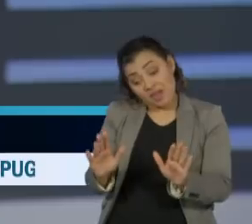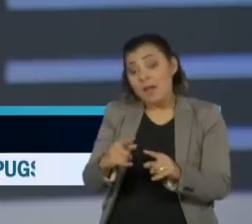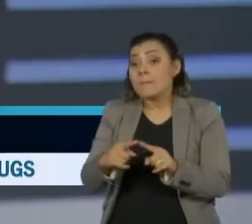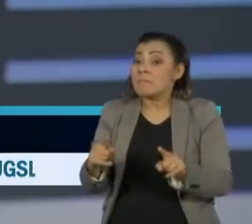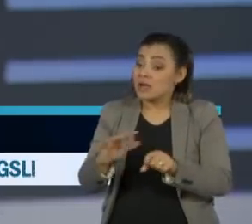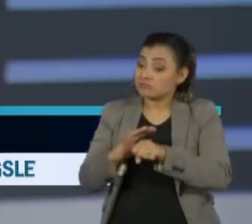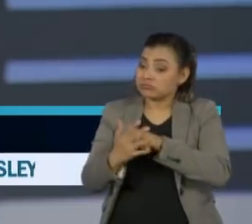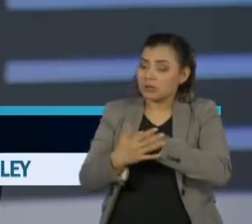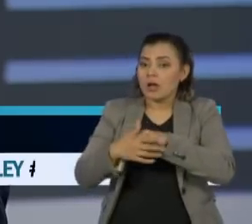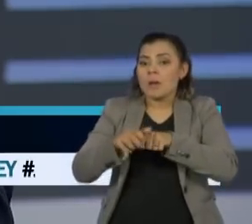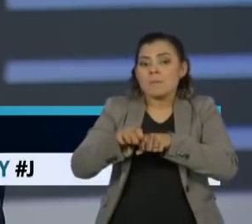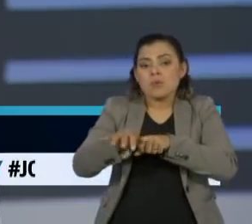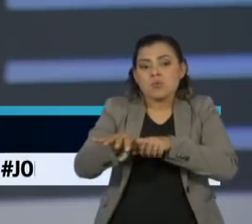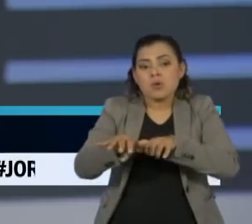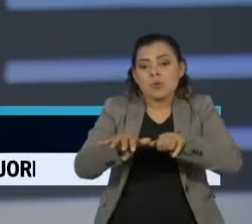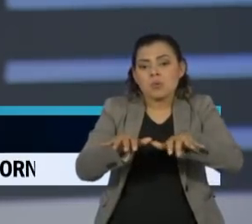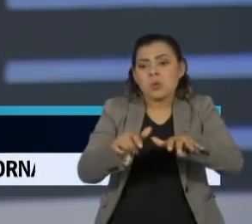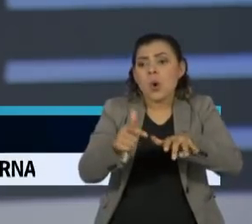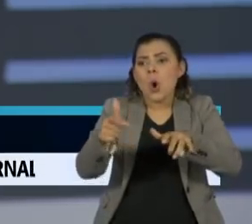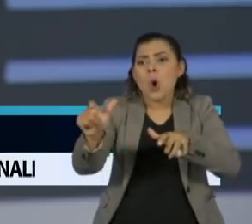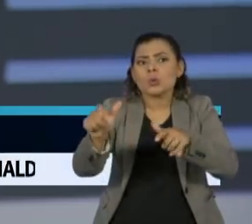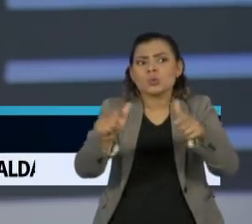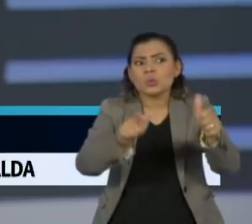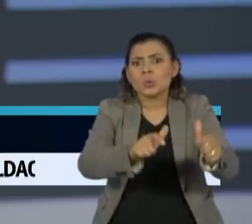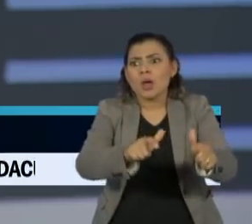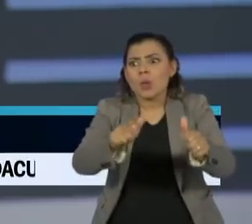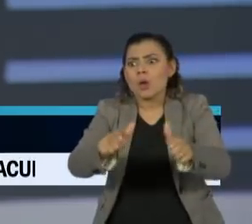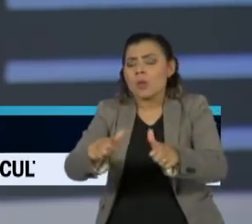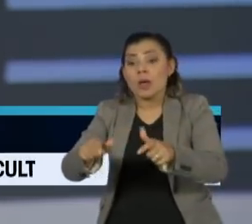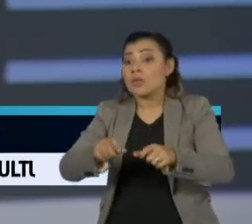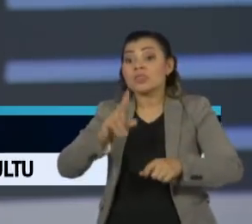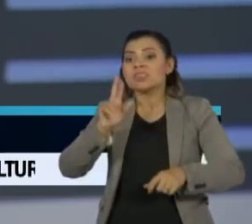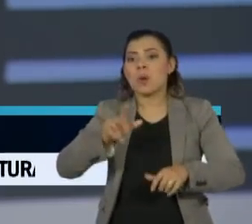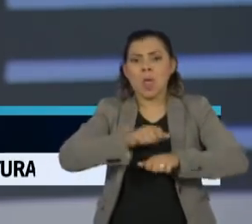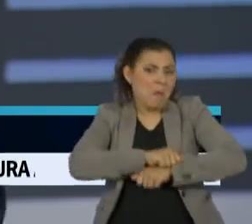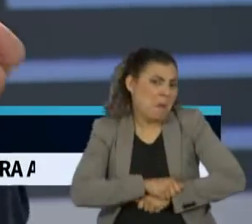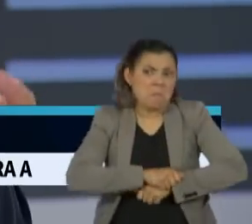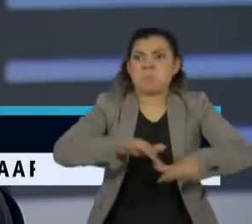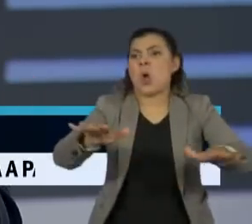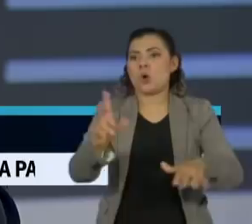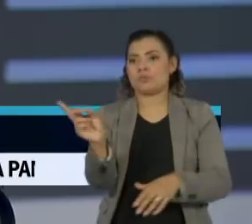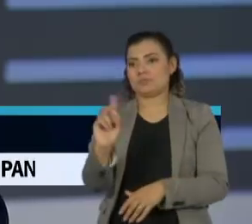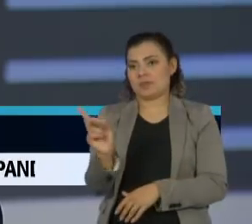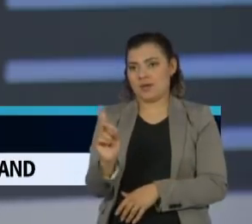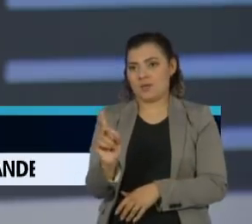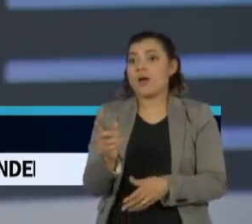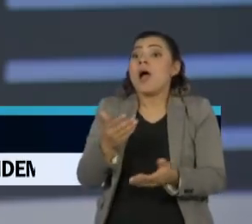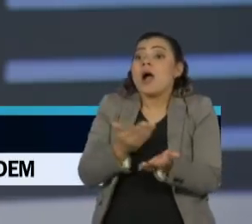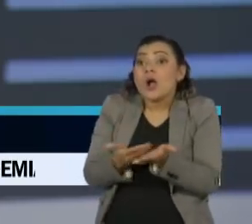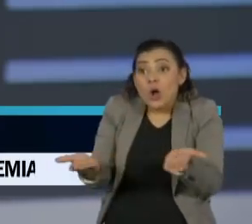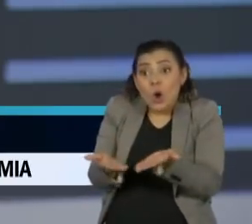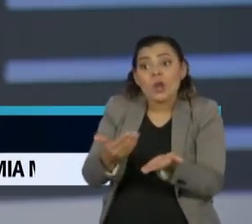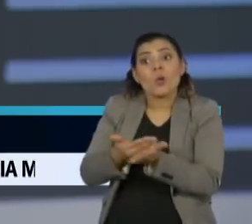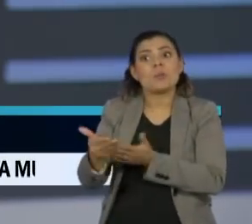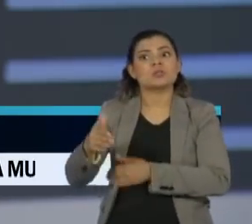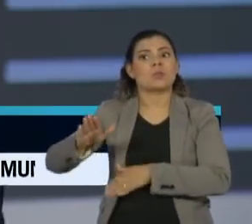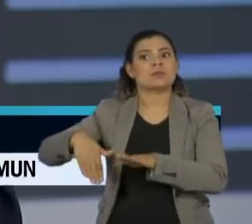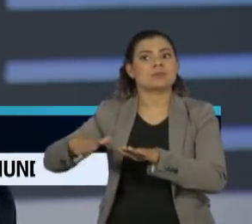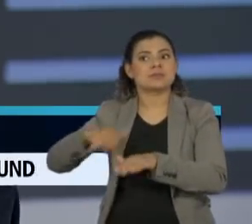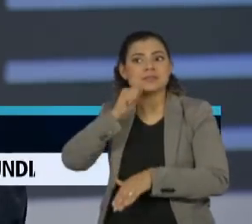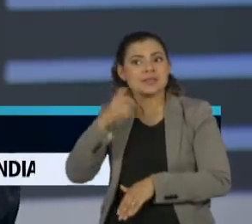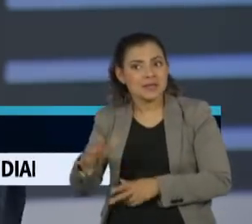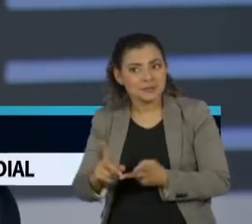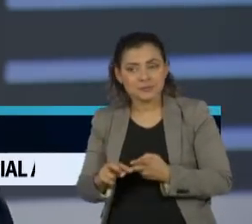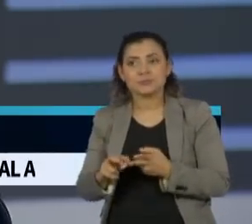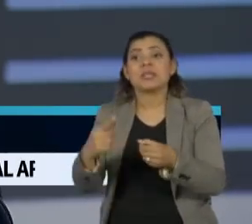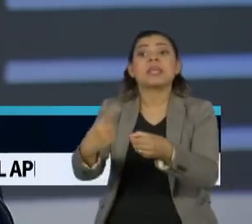chegando em outros lugares, não é todo mundo ao mesmo tempo. Ela vai migrando. Foi para a Baixada Santista, está indo para o interior. E assim